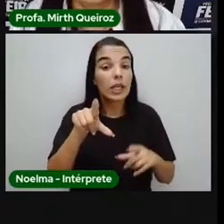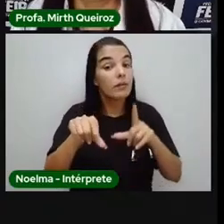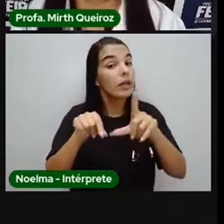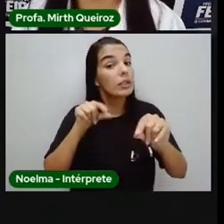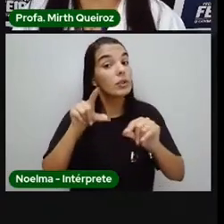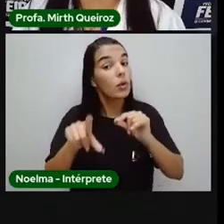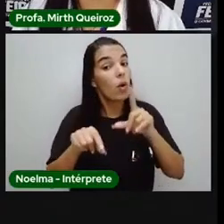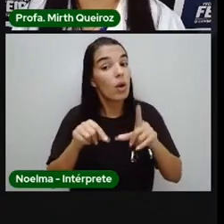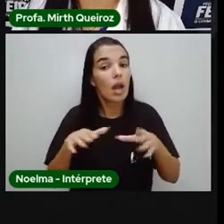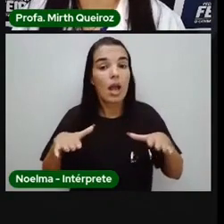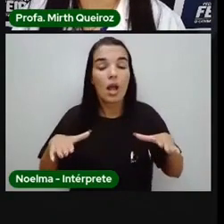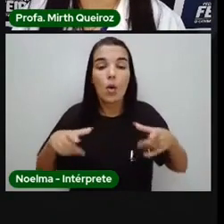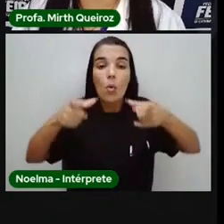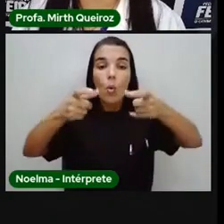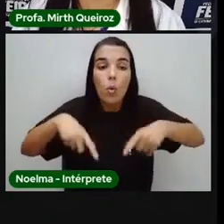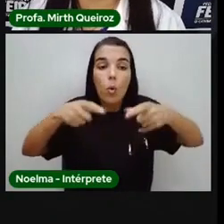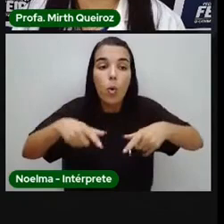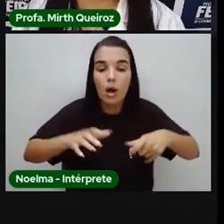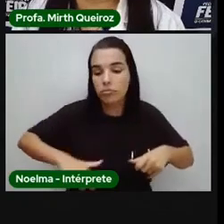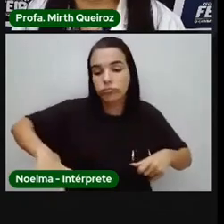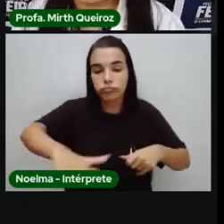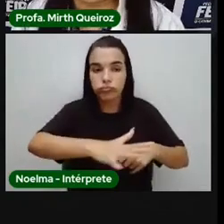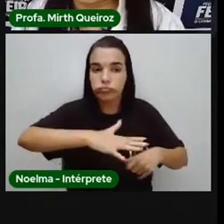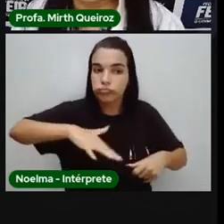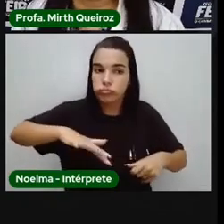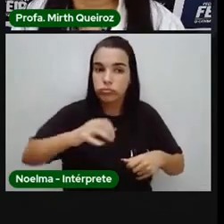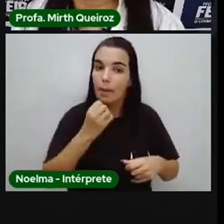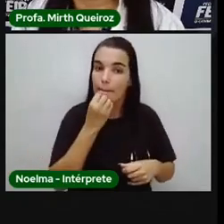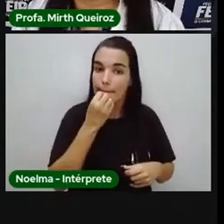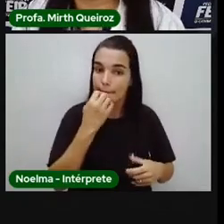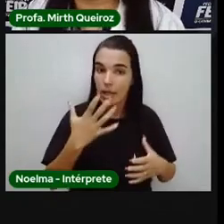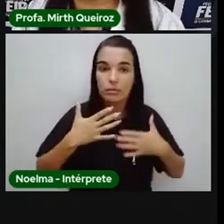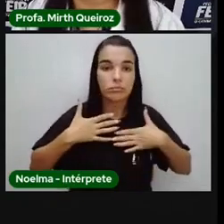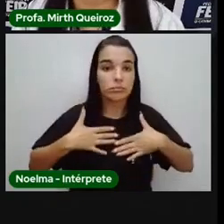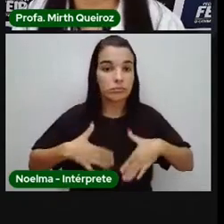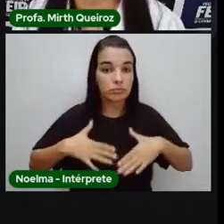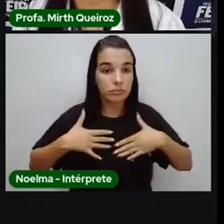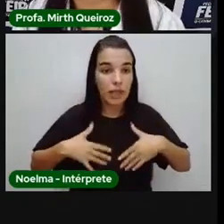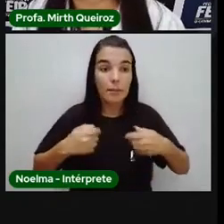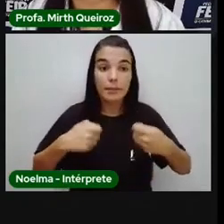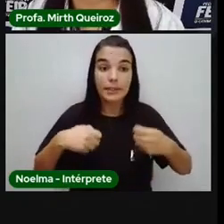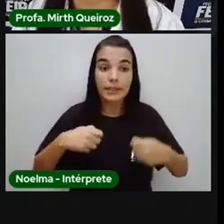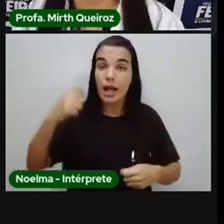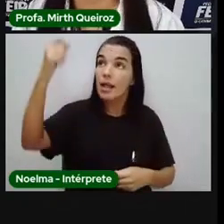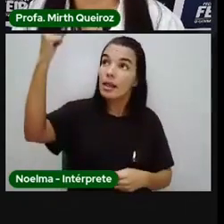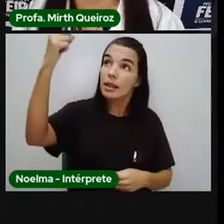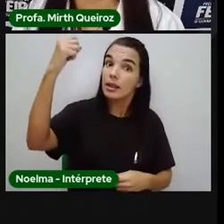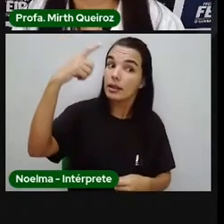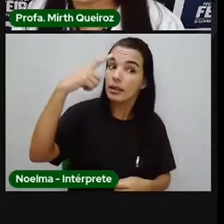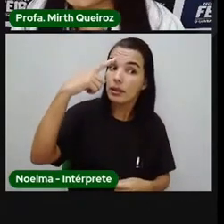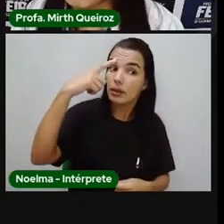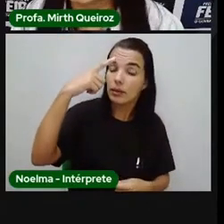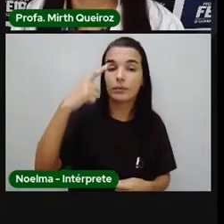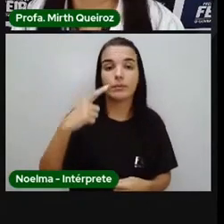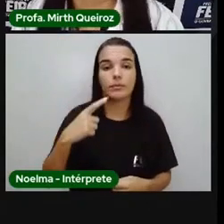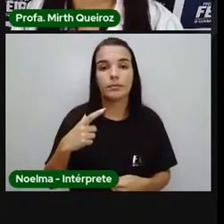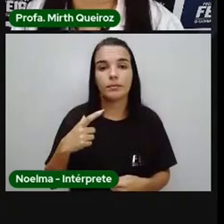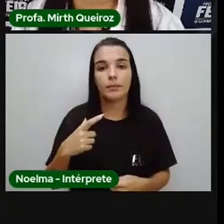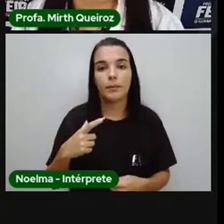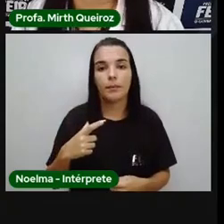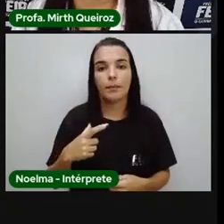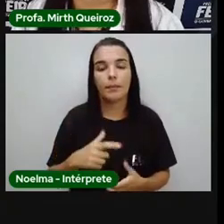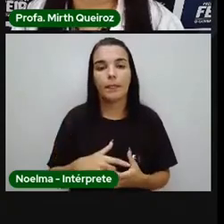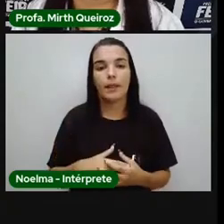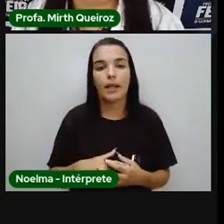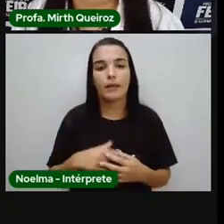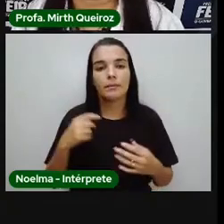um ambiente que vocês se sintam confortável. Lembrando que esse ambiente é interessante que ele seja, importante que ele